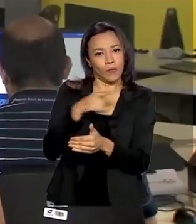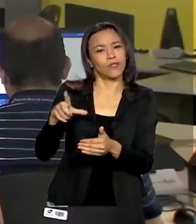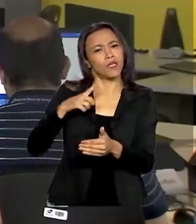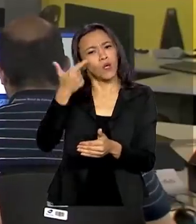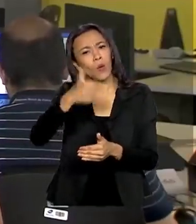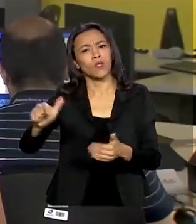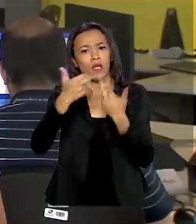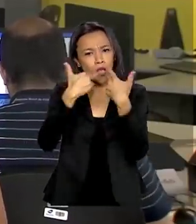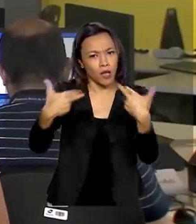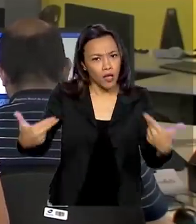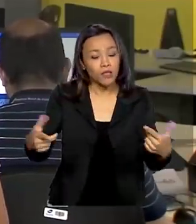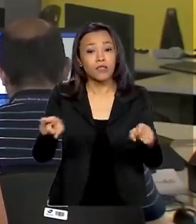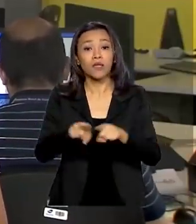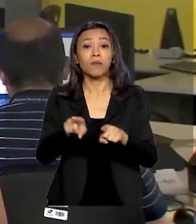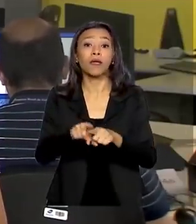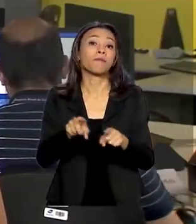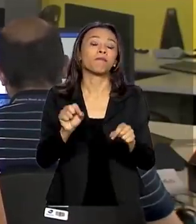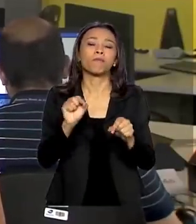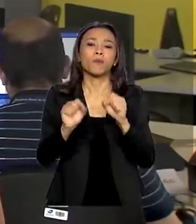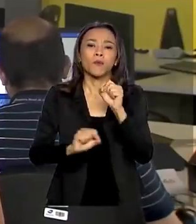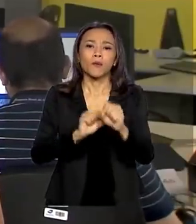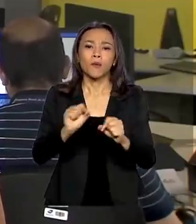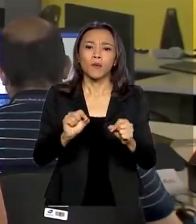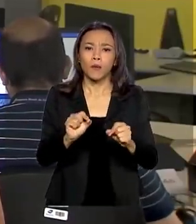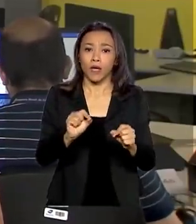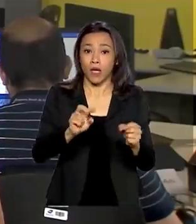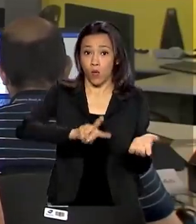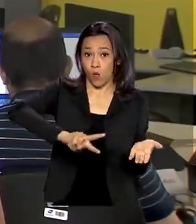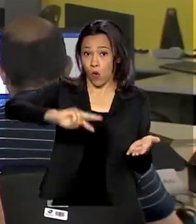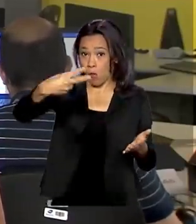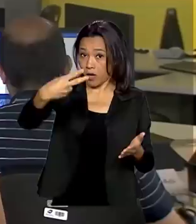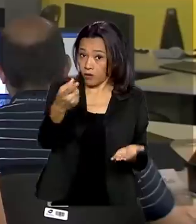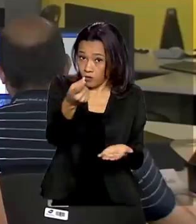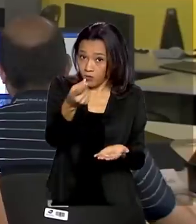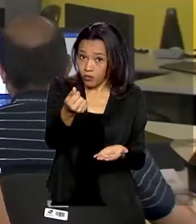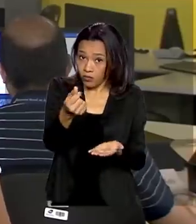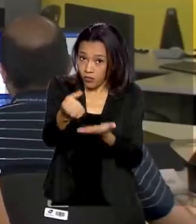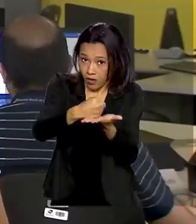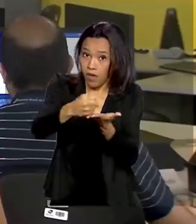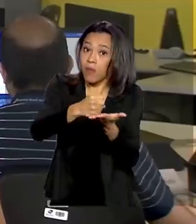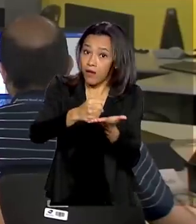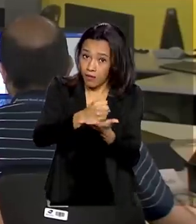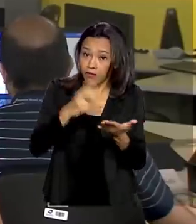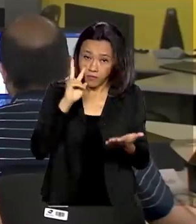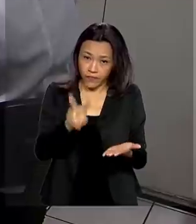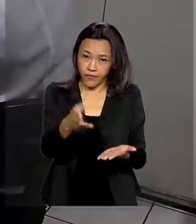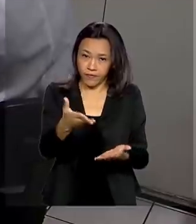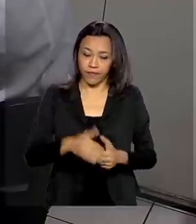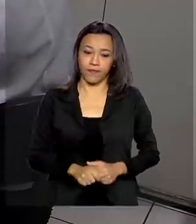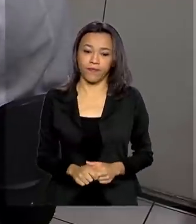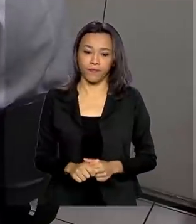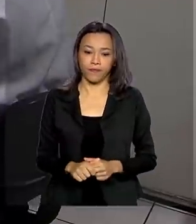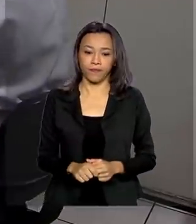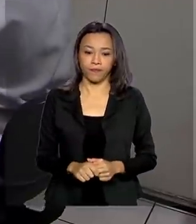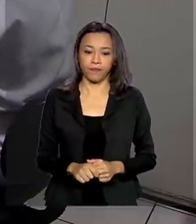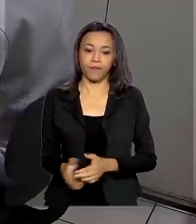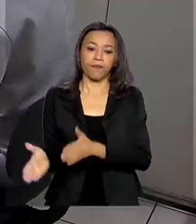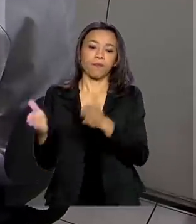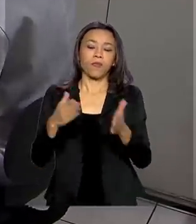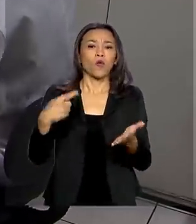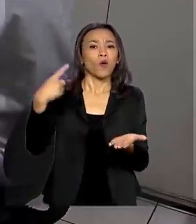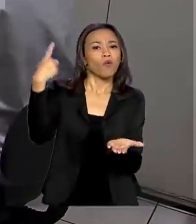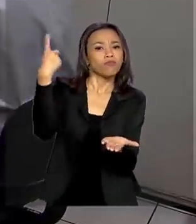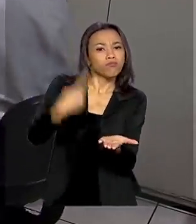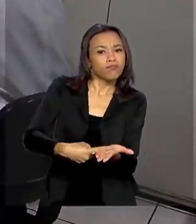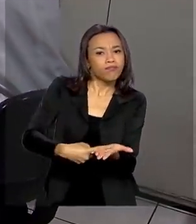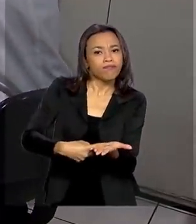também foi divulgado o adiamento do reajuste dos remédios. Vamos ver na reportagem. Um acordo entre a indústria